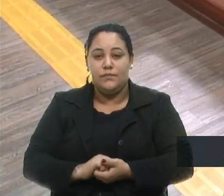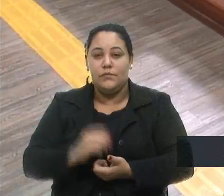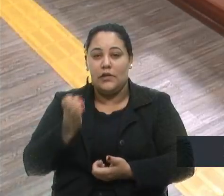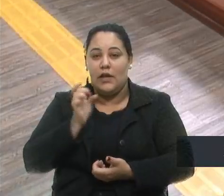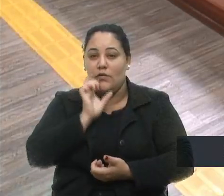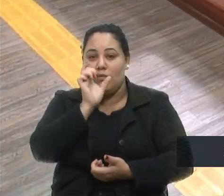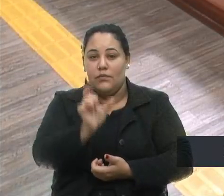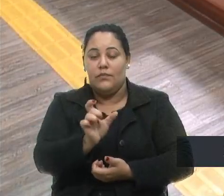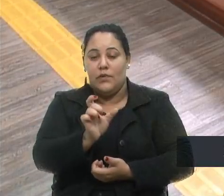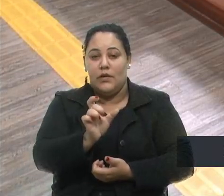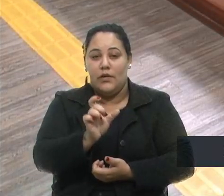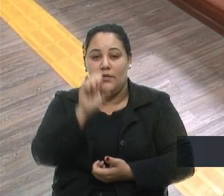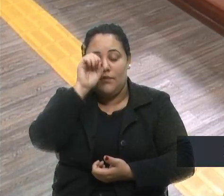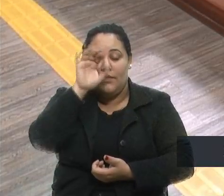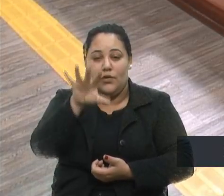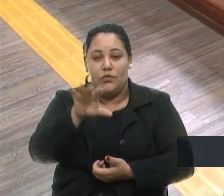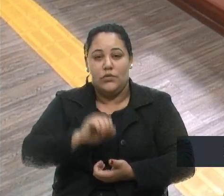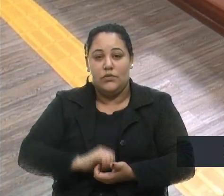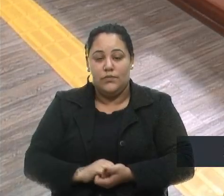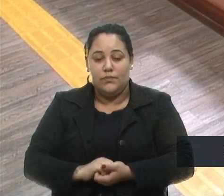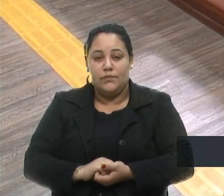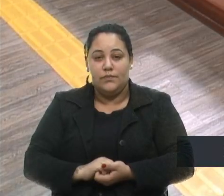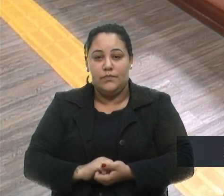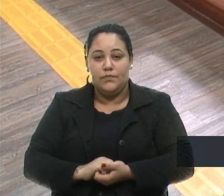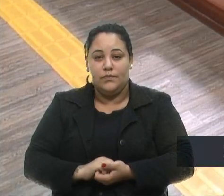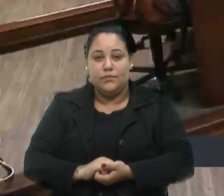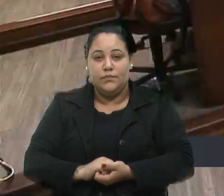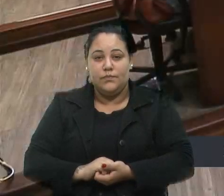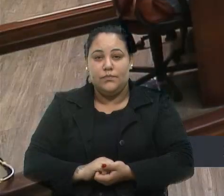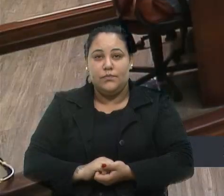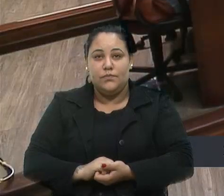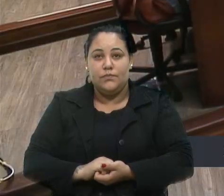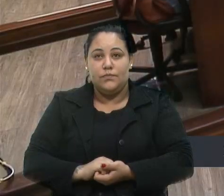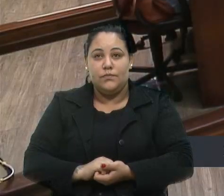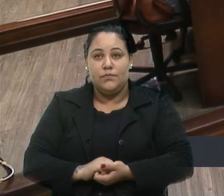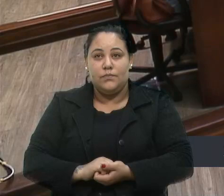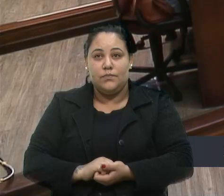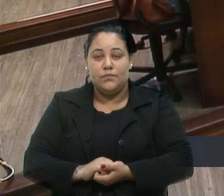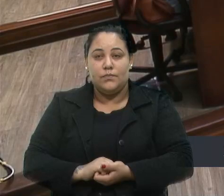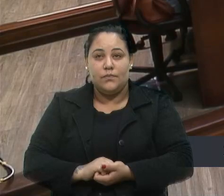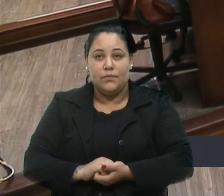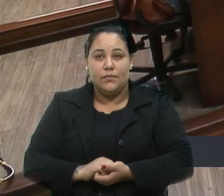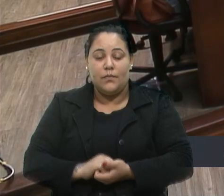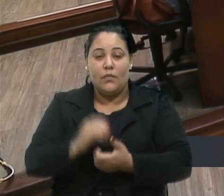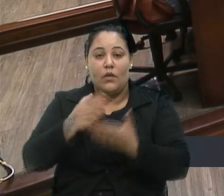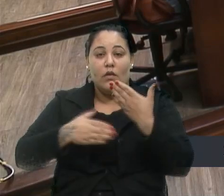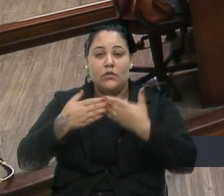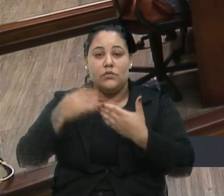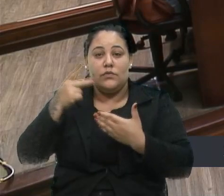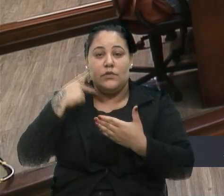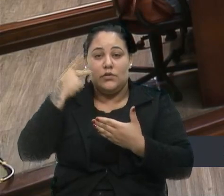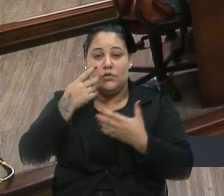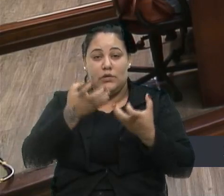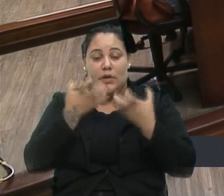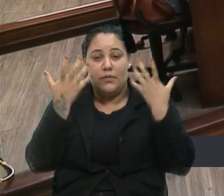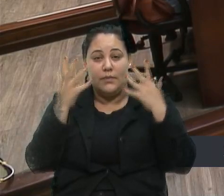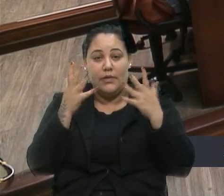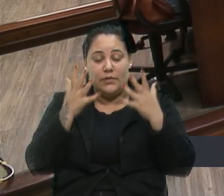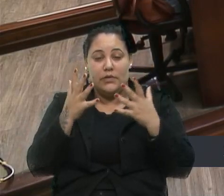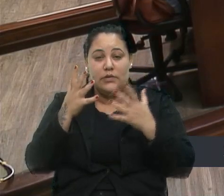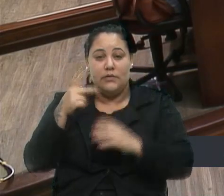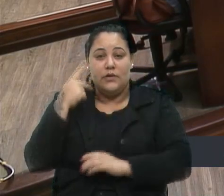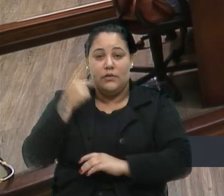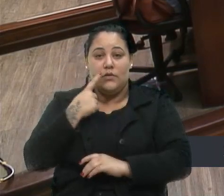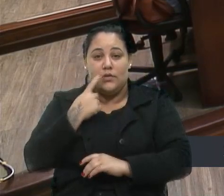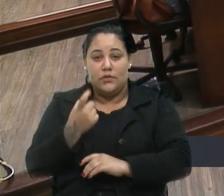Presidente. Para declarar o voto, o vereador Fiusa. Senhoras e senhores vereadores, parabenizar a vereadora Rose pelo